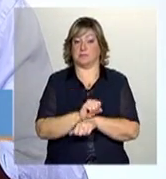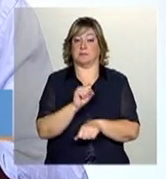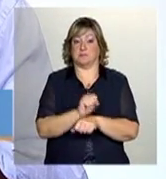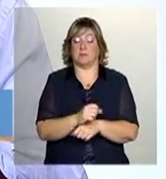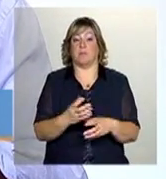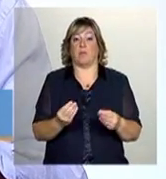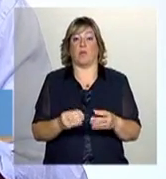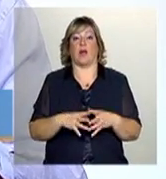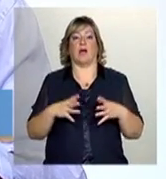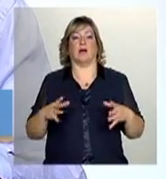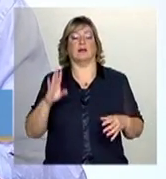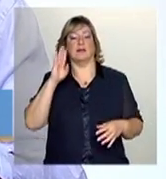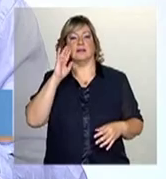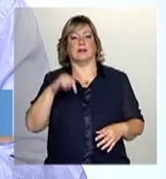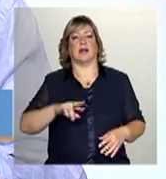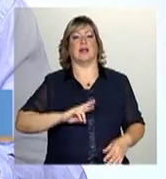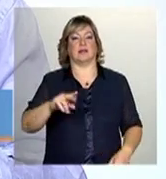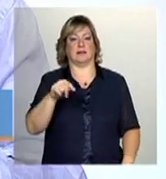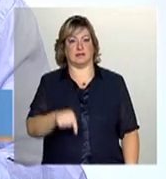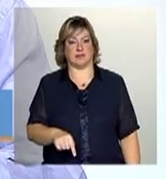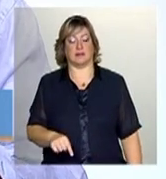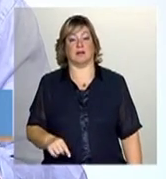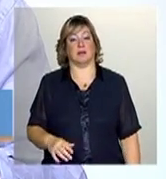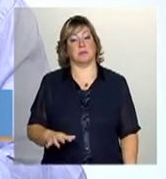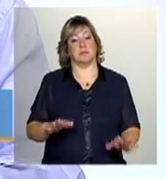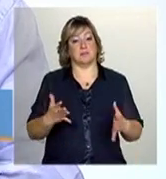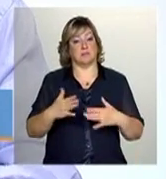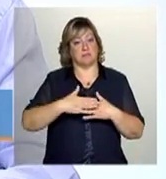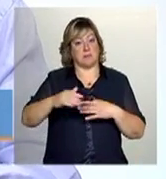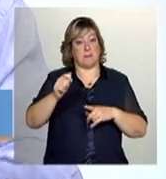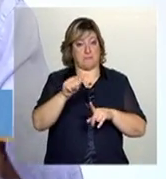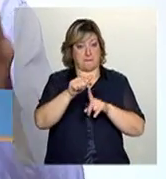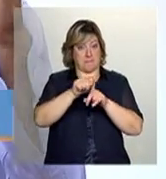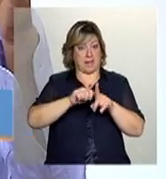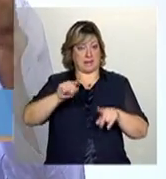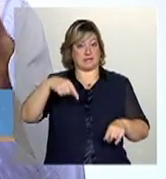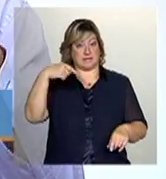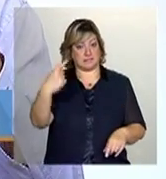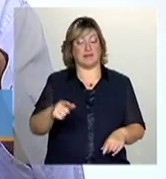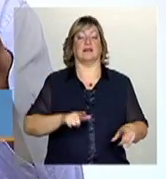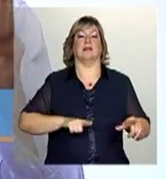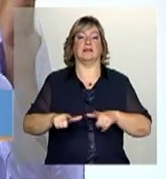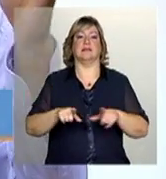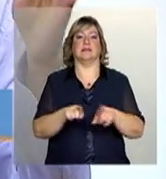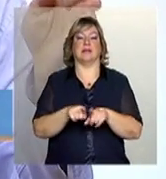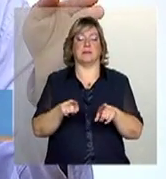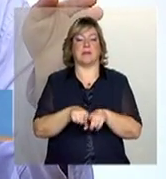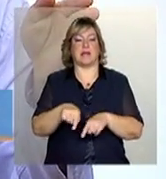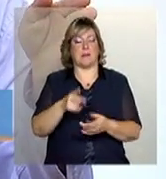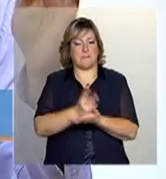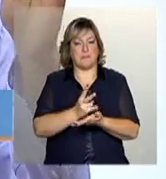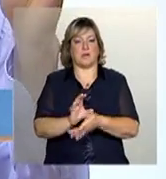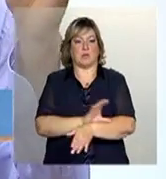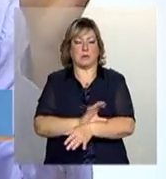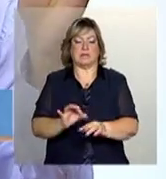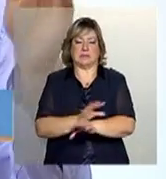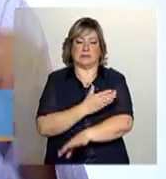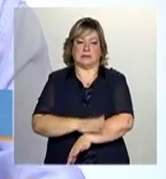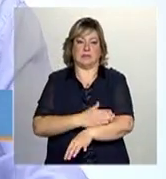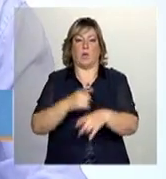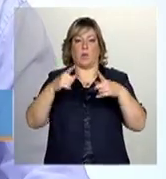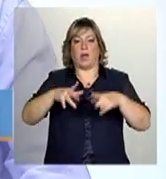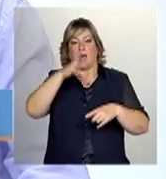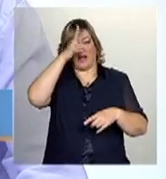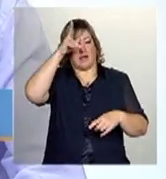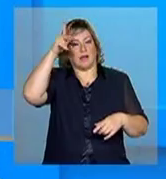grande em relação ao resultado dele, e está previsto agora para o mês que vem também, a gente vai atuar lá, fazer essa mesma oficina no estado do Amazônia